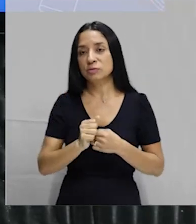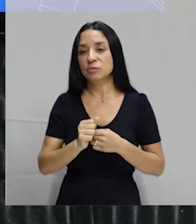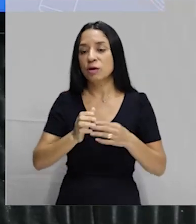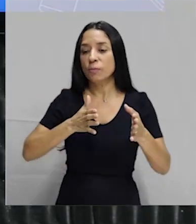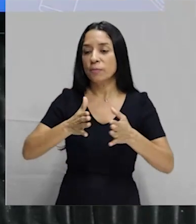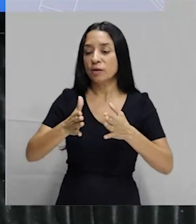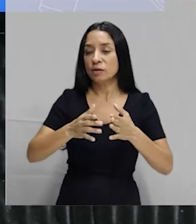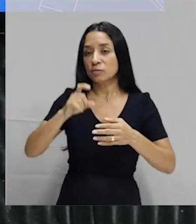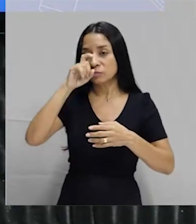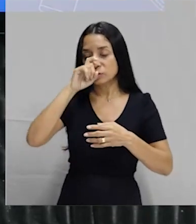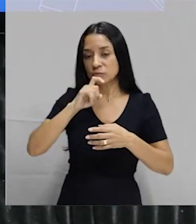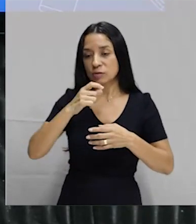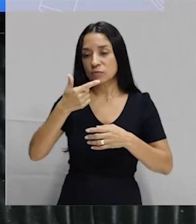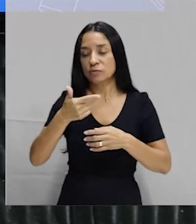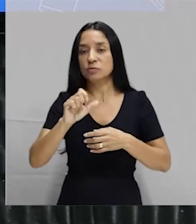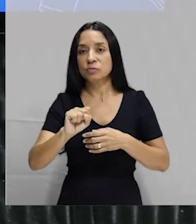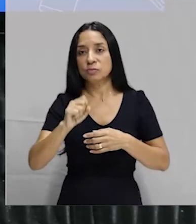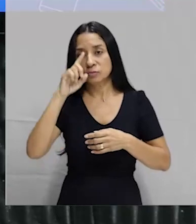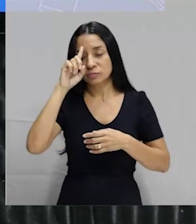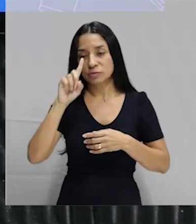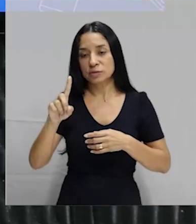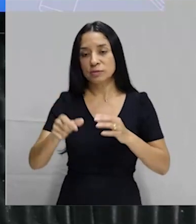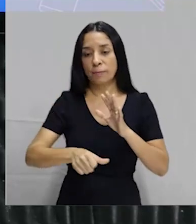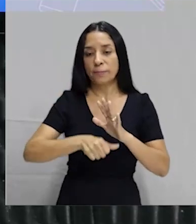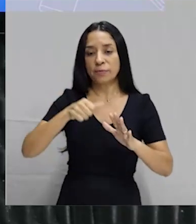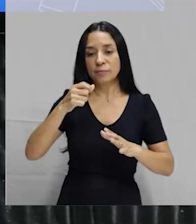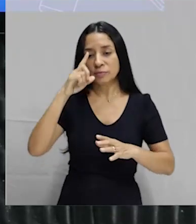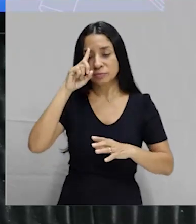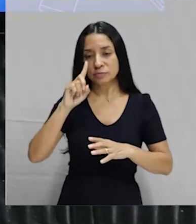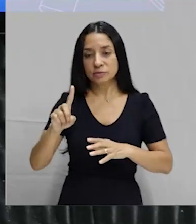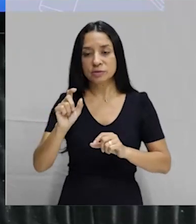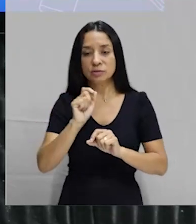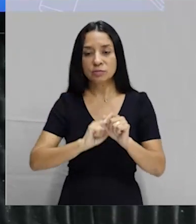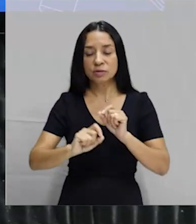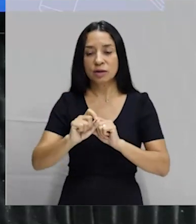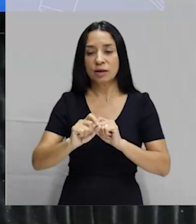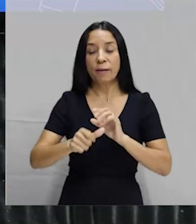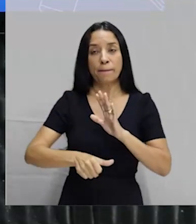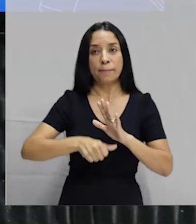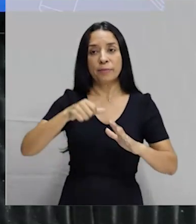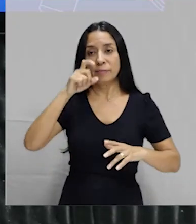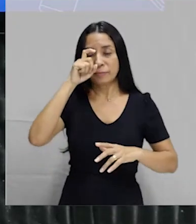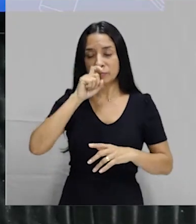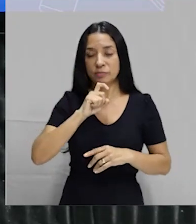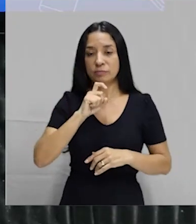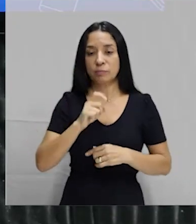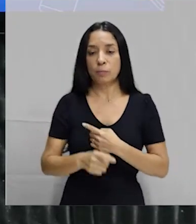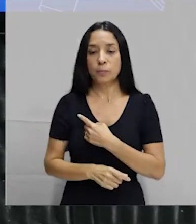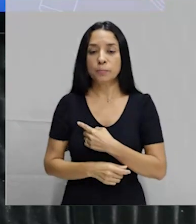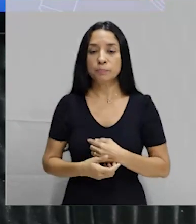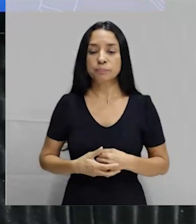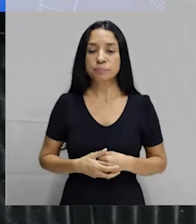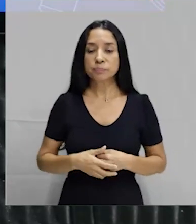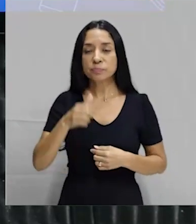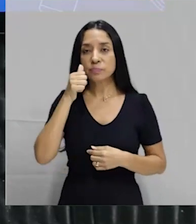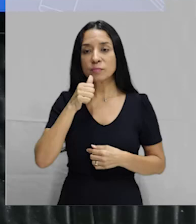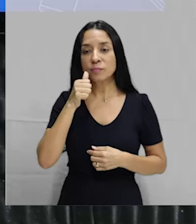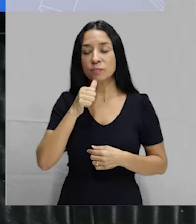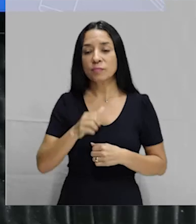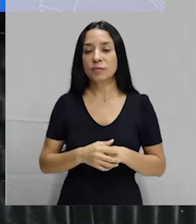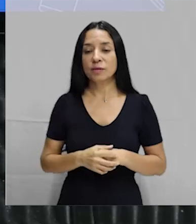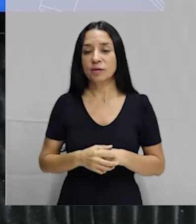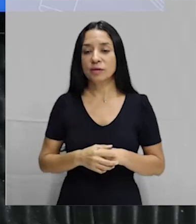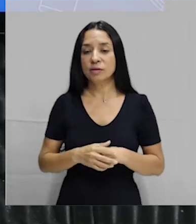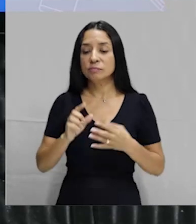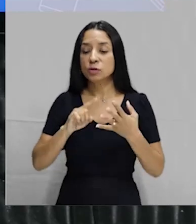de 28 dias. O primeiro dia é o dia da primeira menstruação, certo? A mulher, além de